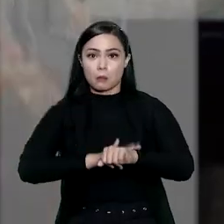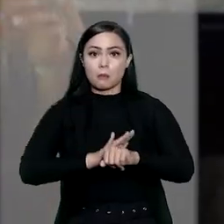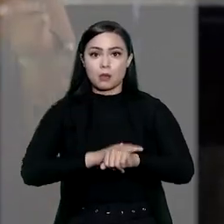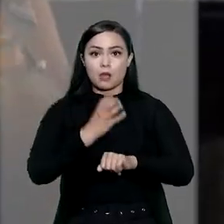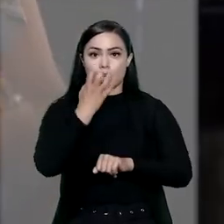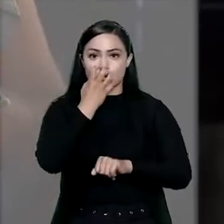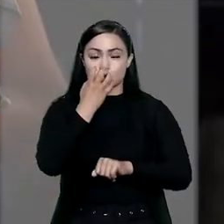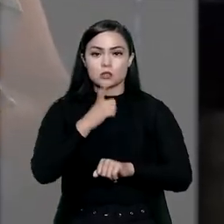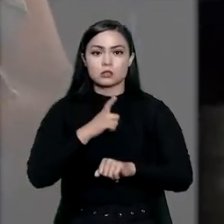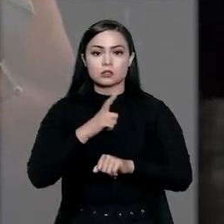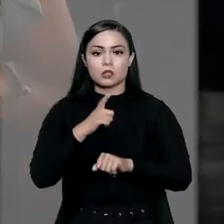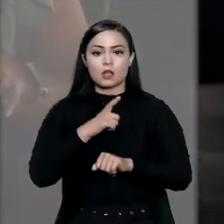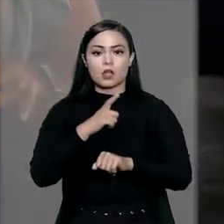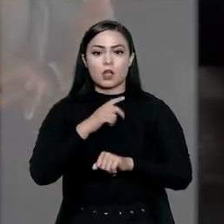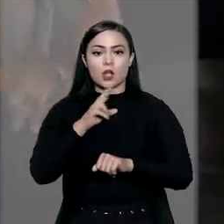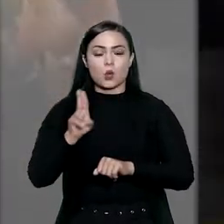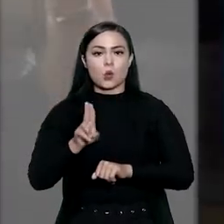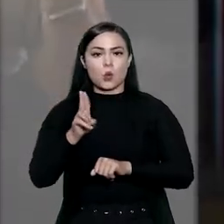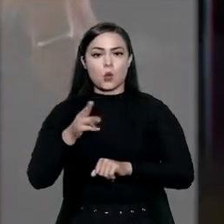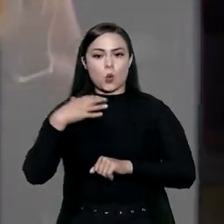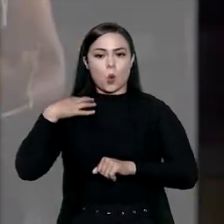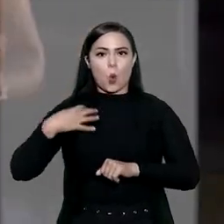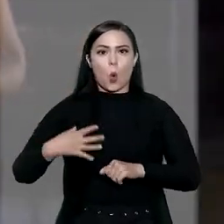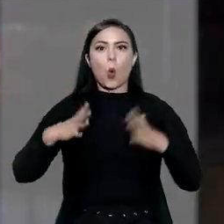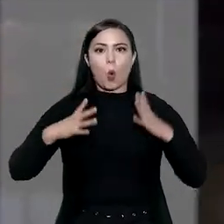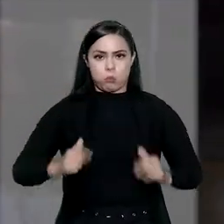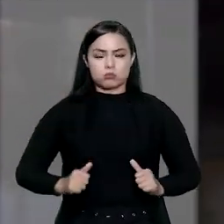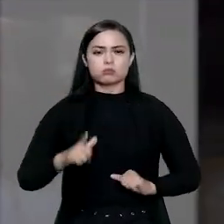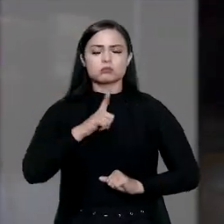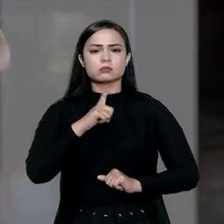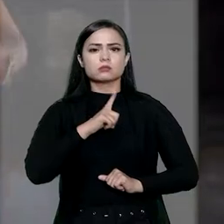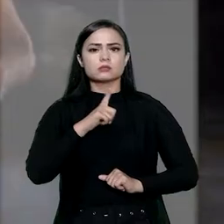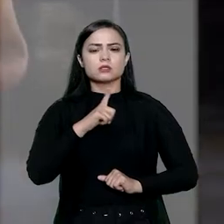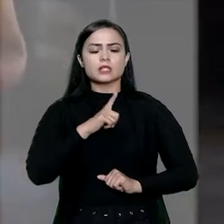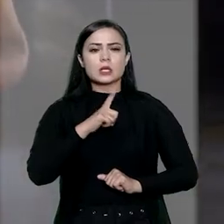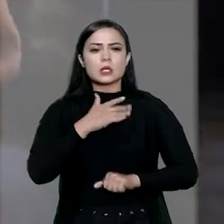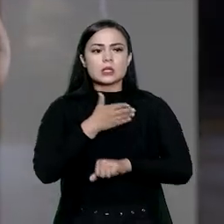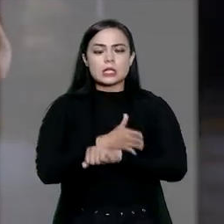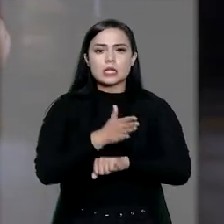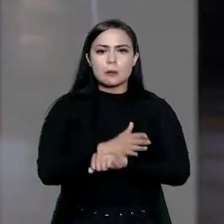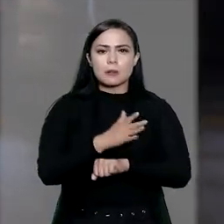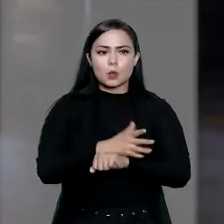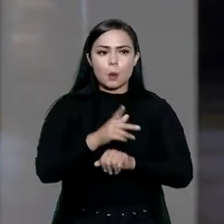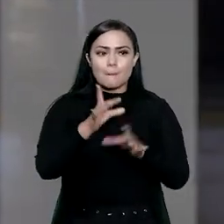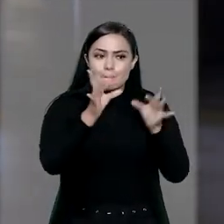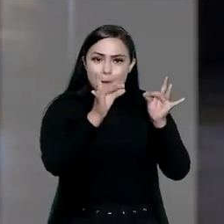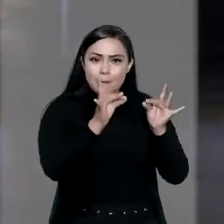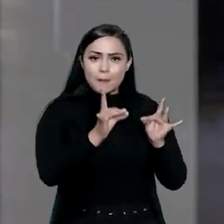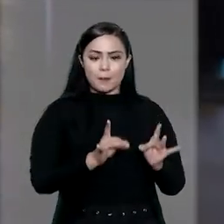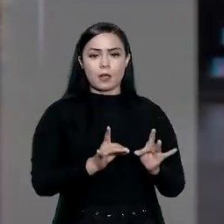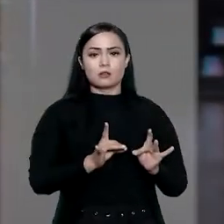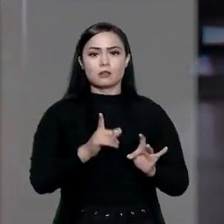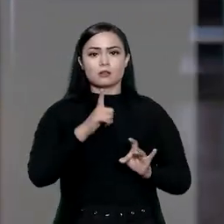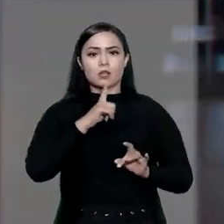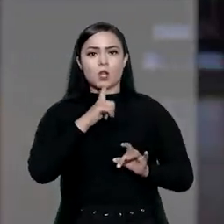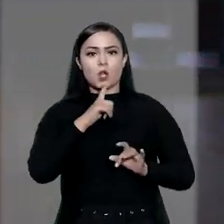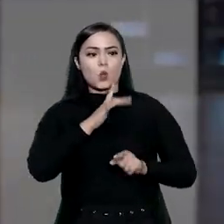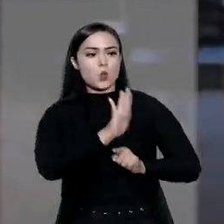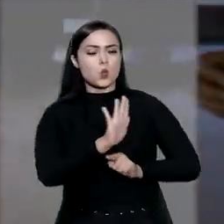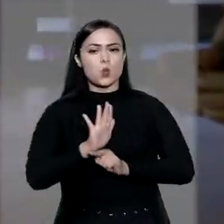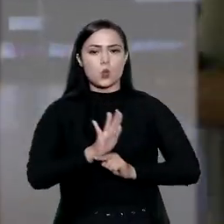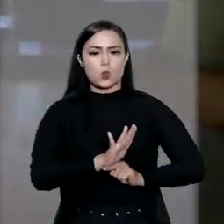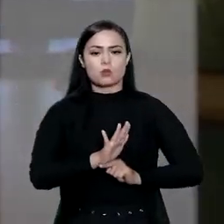momento em que o cachorro está com equipamento em seu corpo. Ele recebe um treinamento específico com um